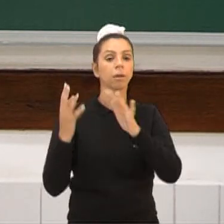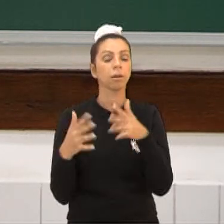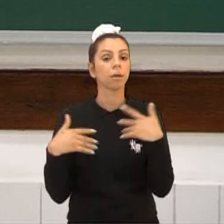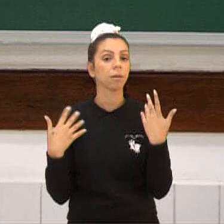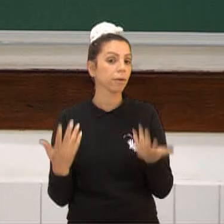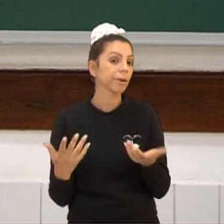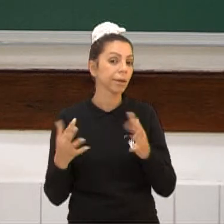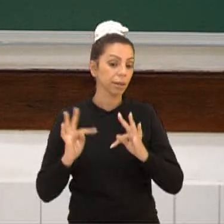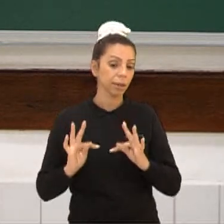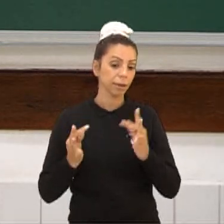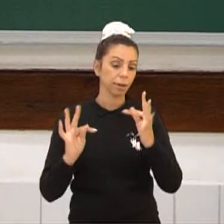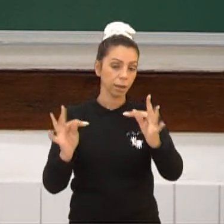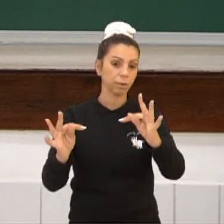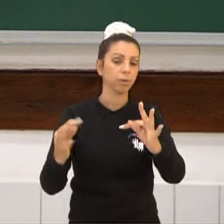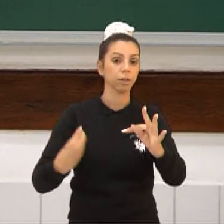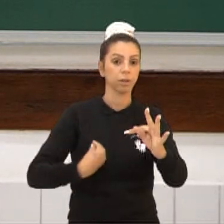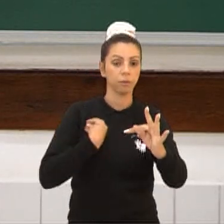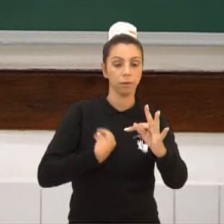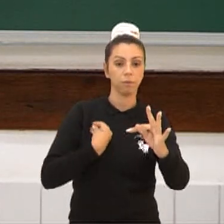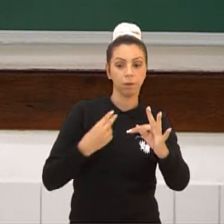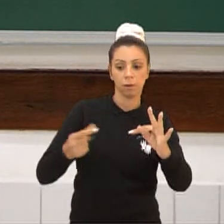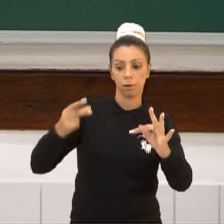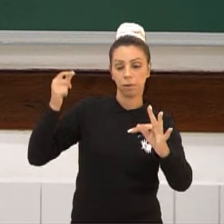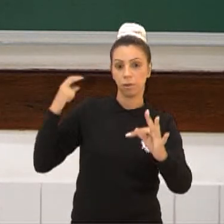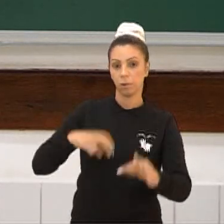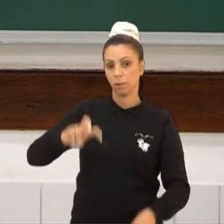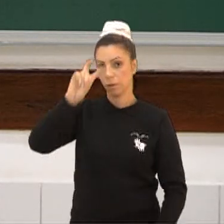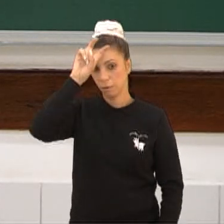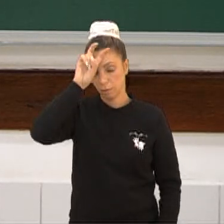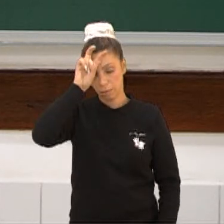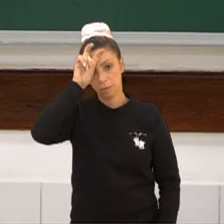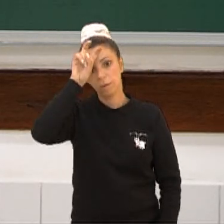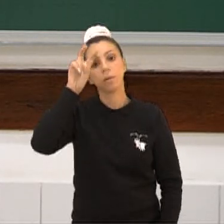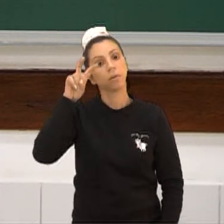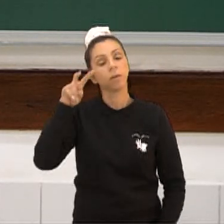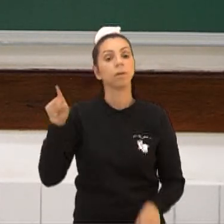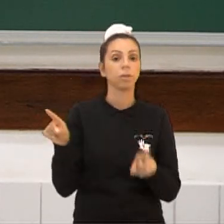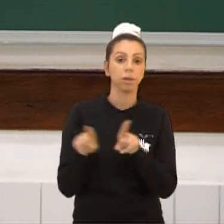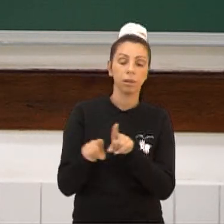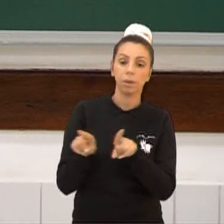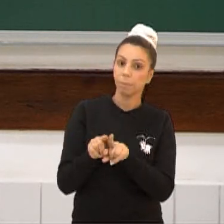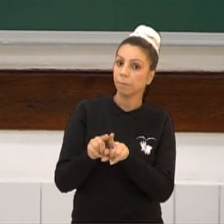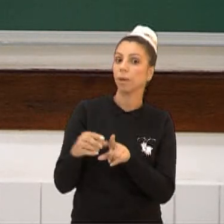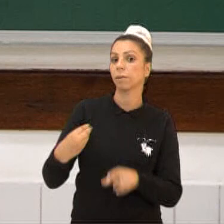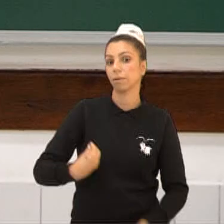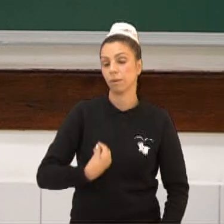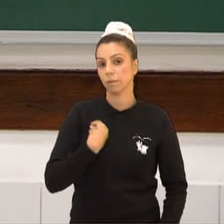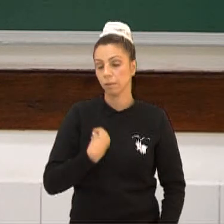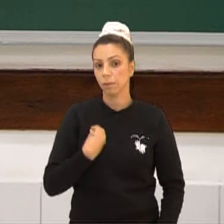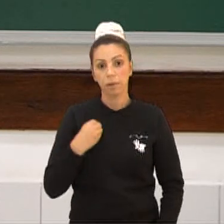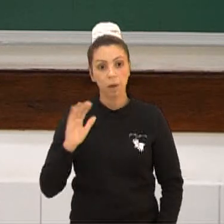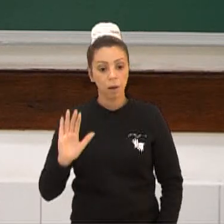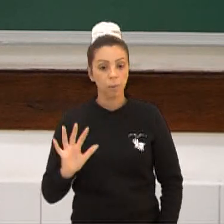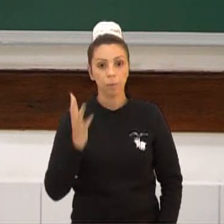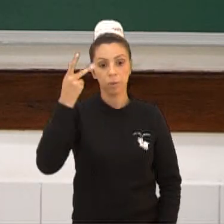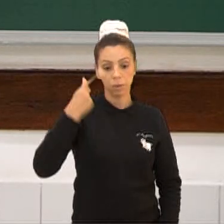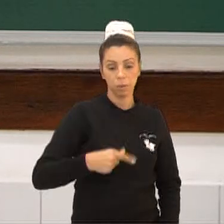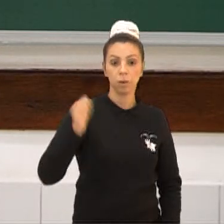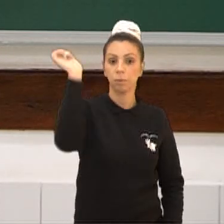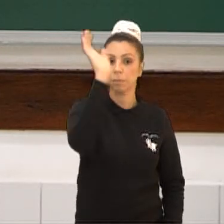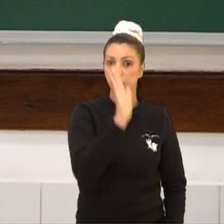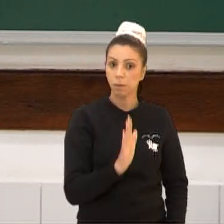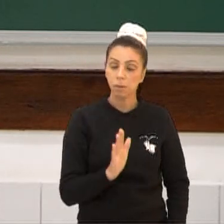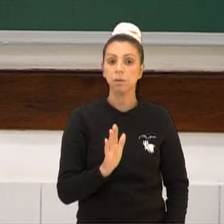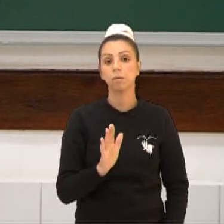exatamente a tecnologia que existia no antigo Egito, que já existia nessas nações pré-colombianas e que veio a acontecer no Brasil. Uma